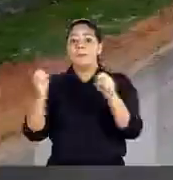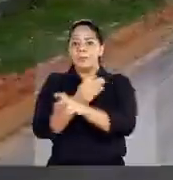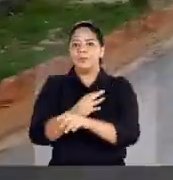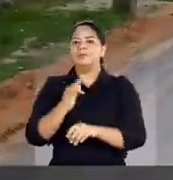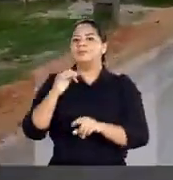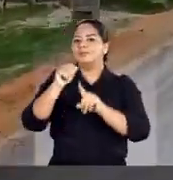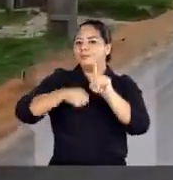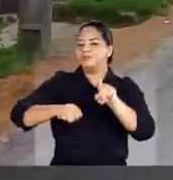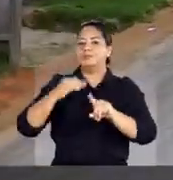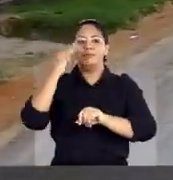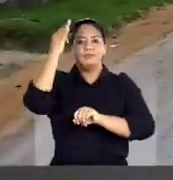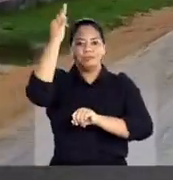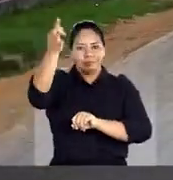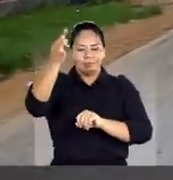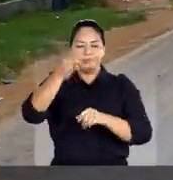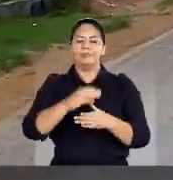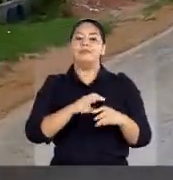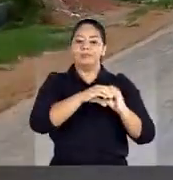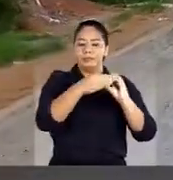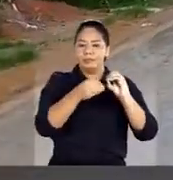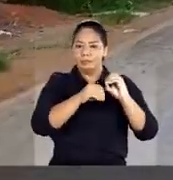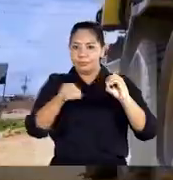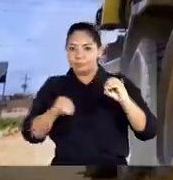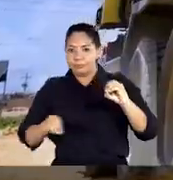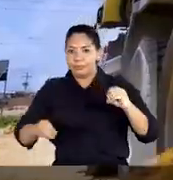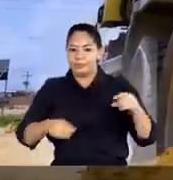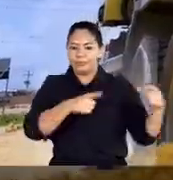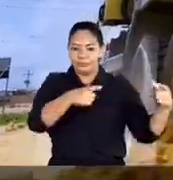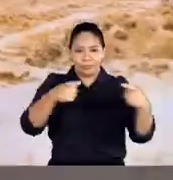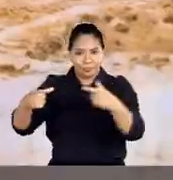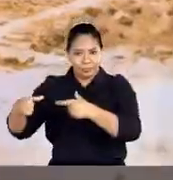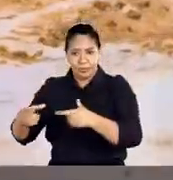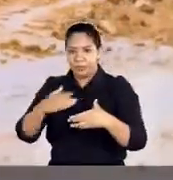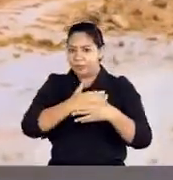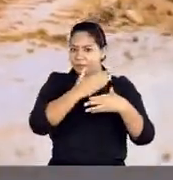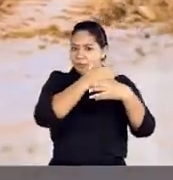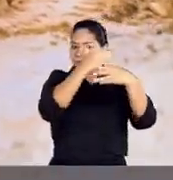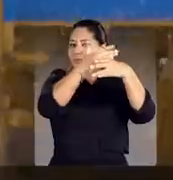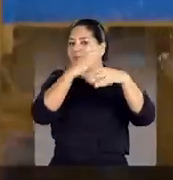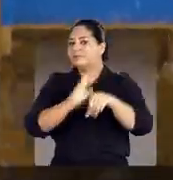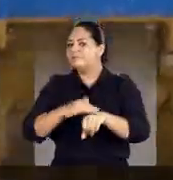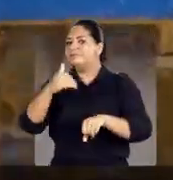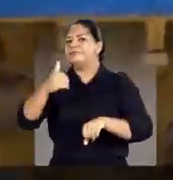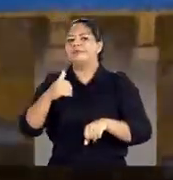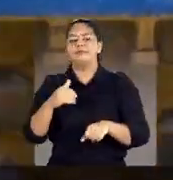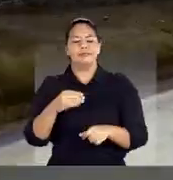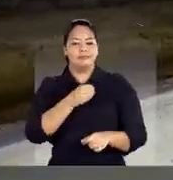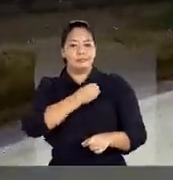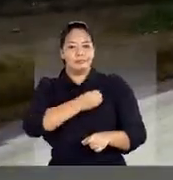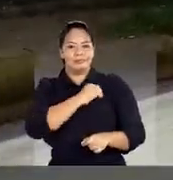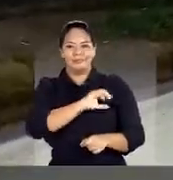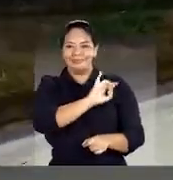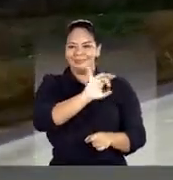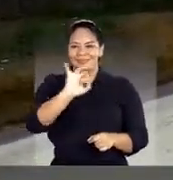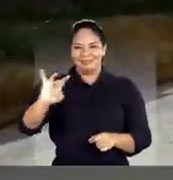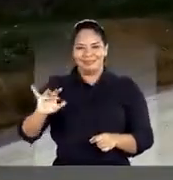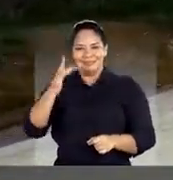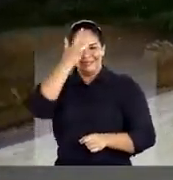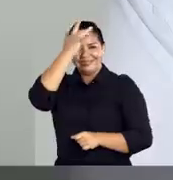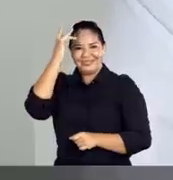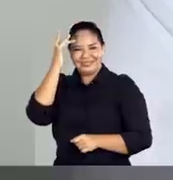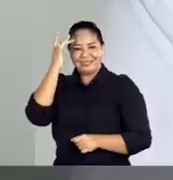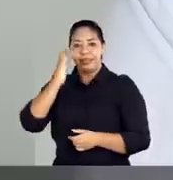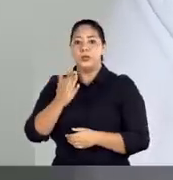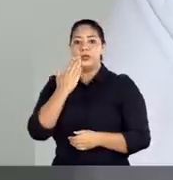vem Infra, estrutura e urbanização dos bairros Nós estamos construindo cada vez mais Para melhorar a vida de cada vez mais